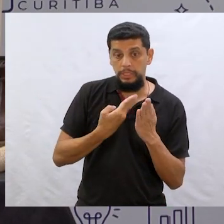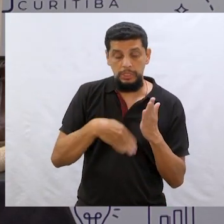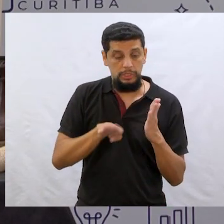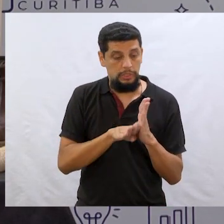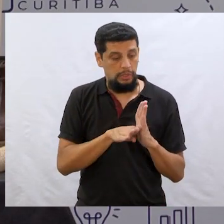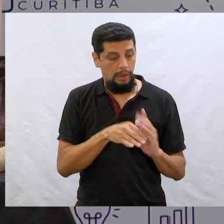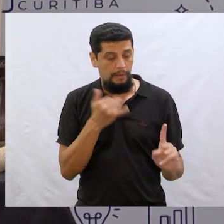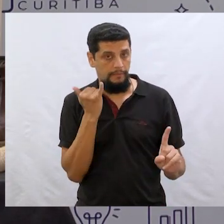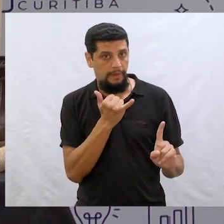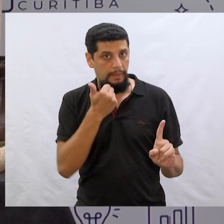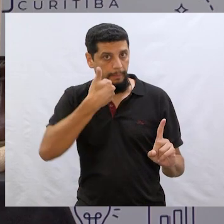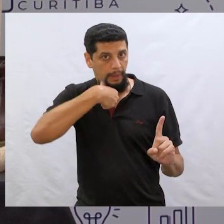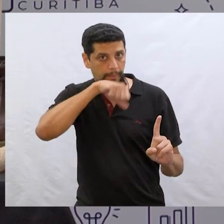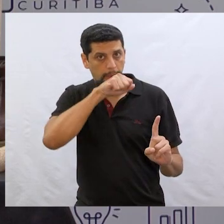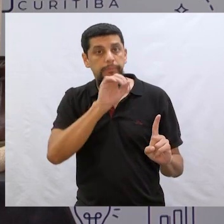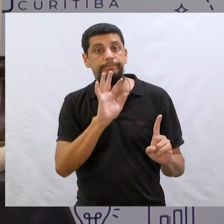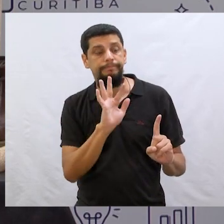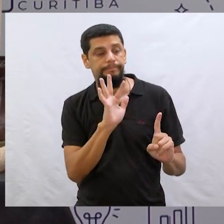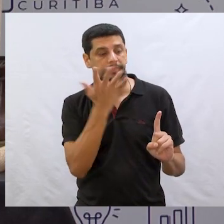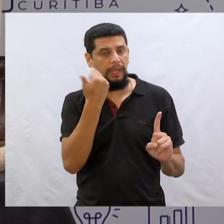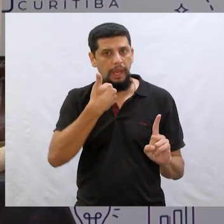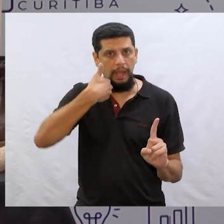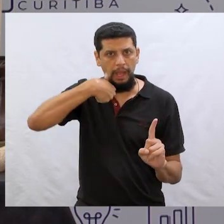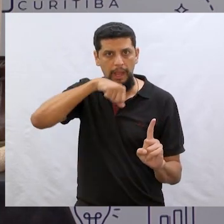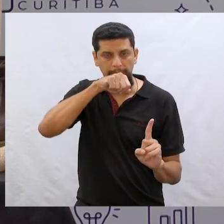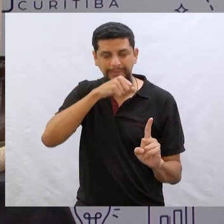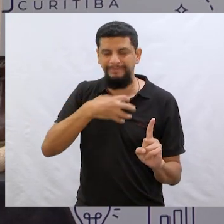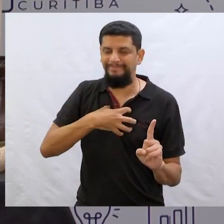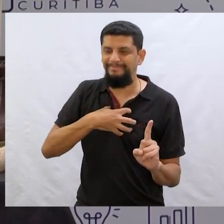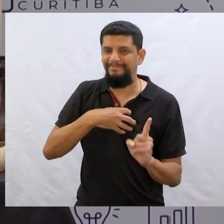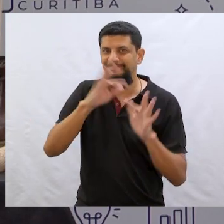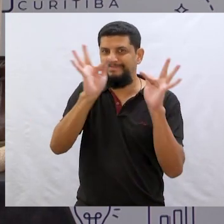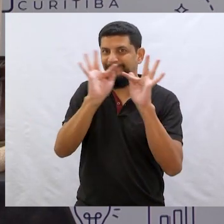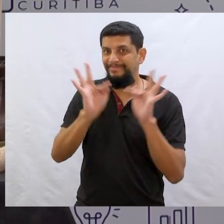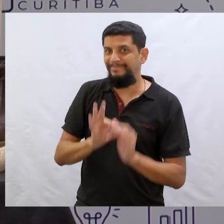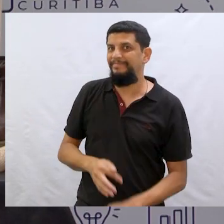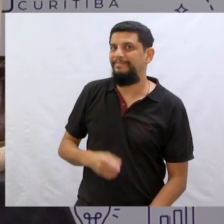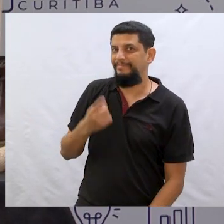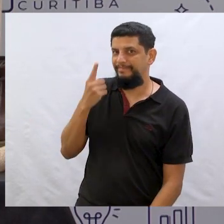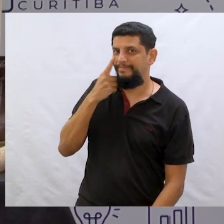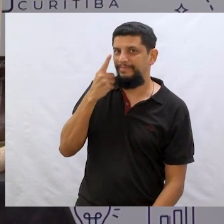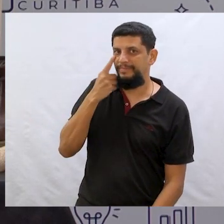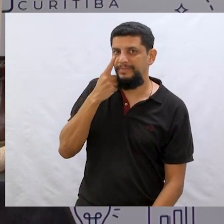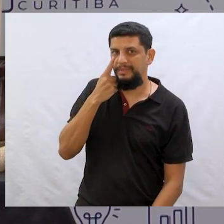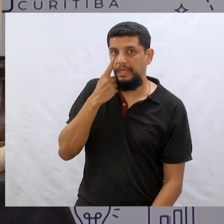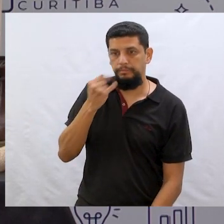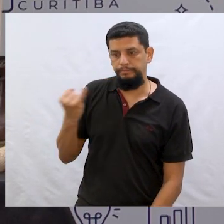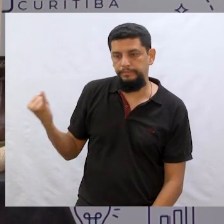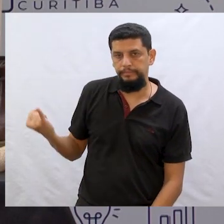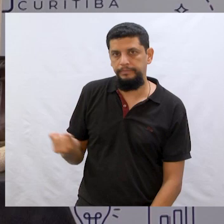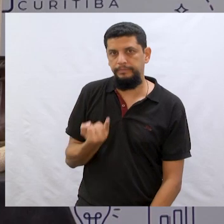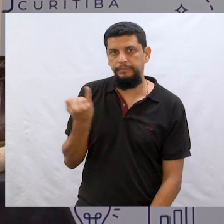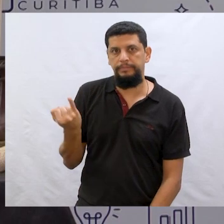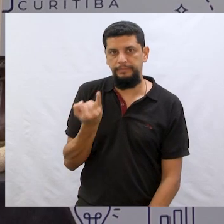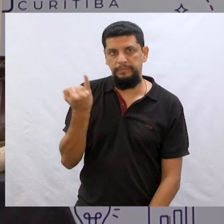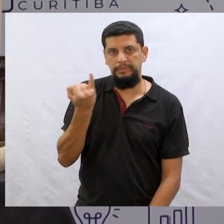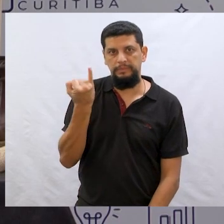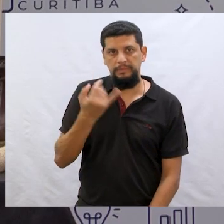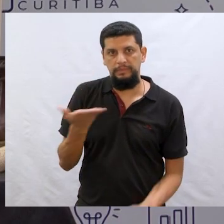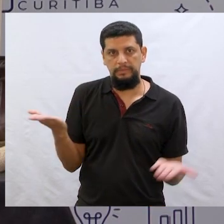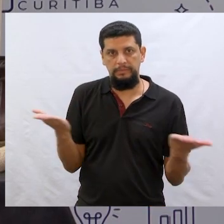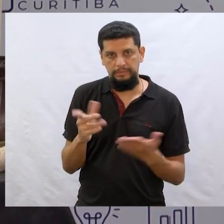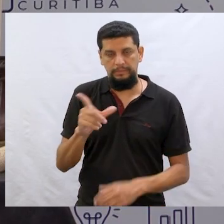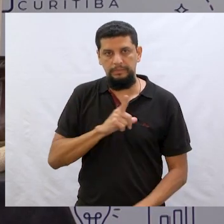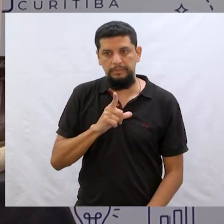contou para a mãe o que tinha acontecido. A mãe ficou muito feliz. Olha só, era muito importante aquilo, né?